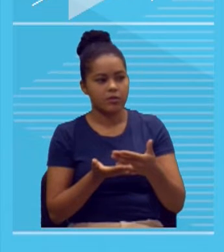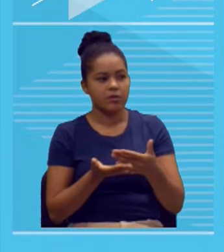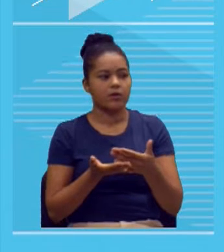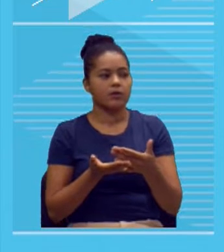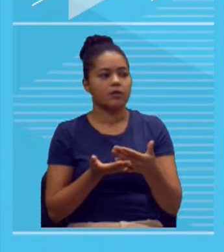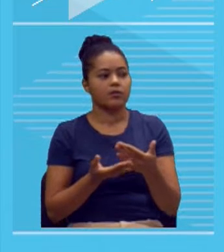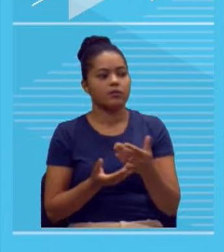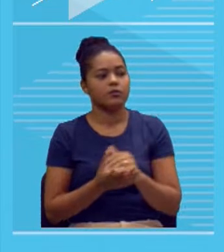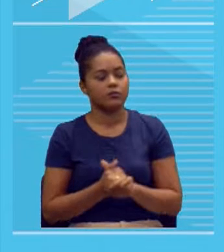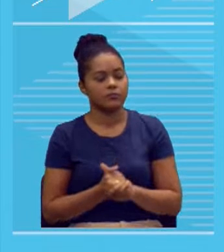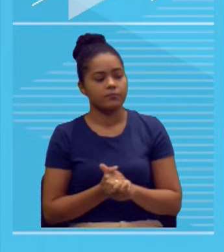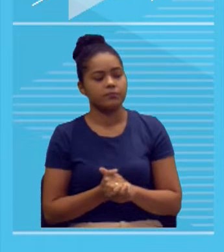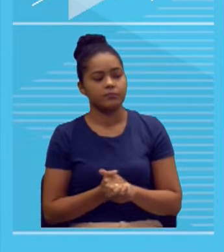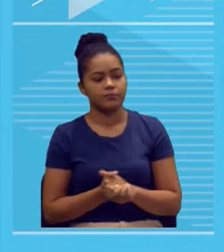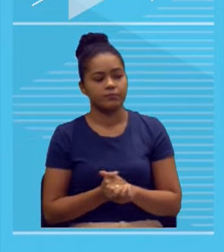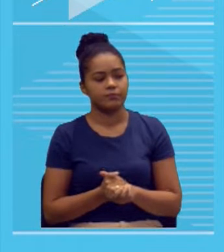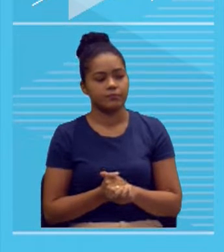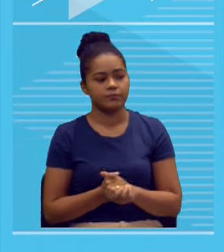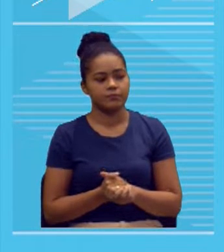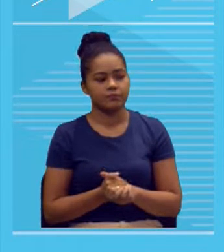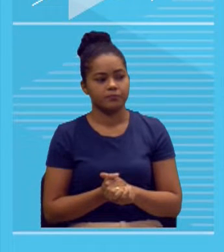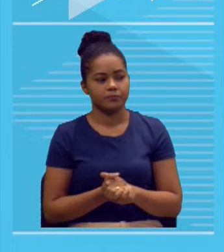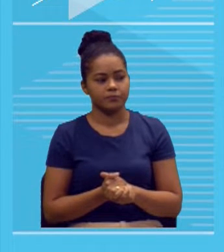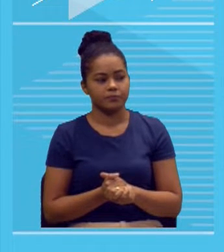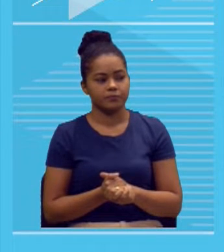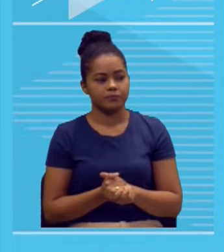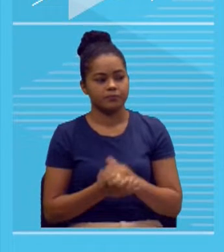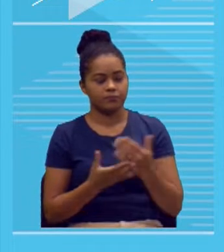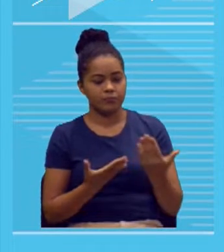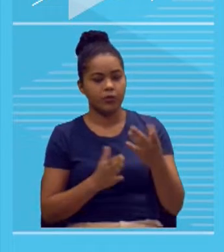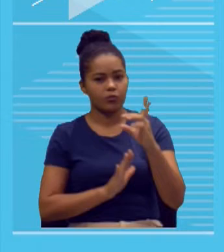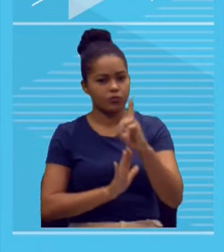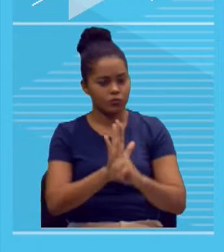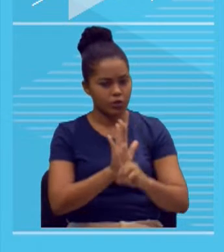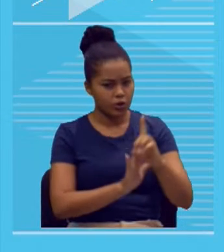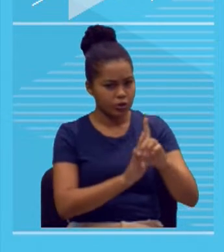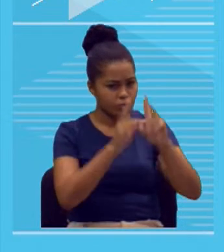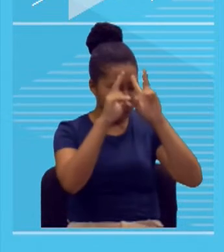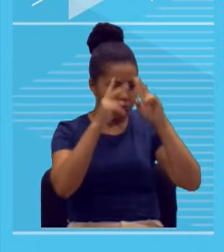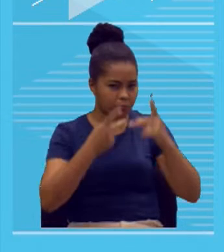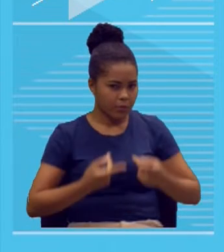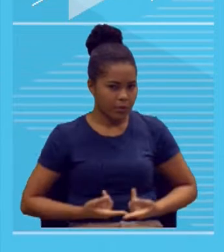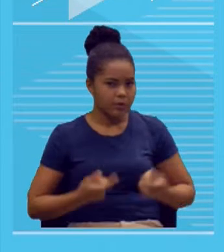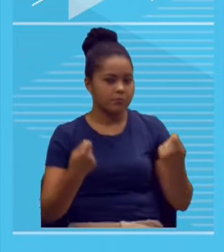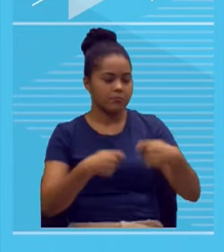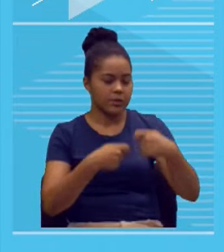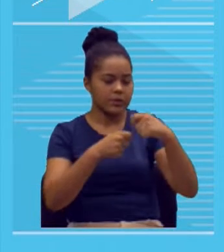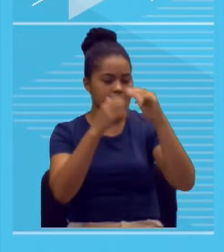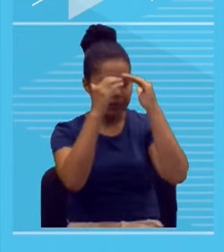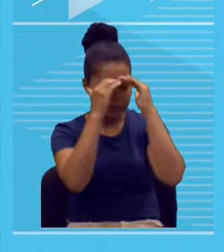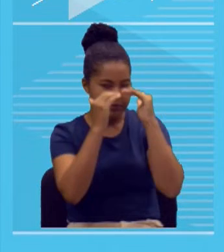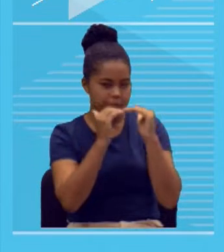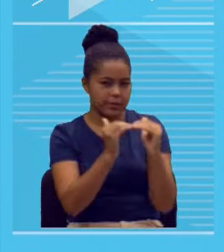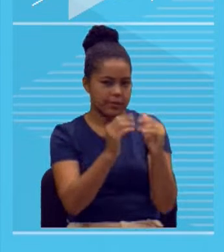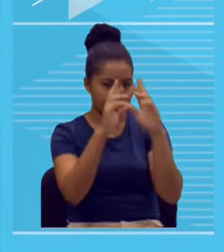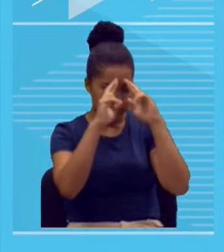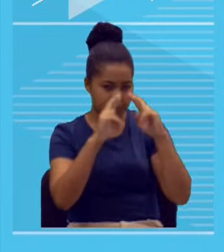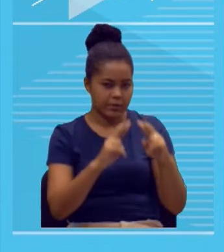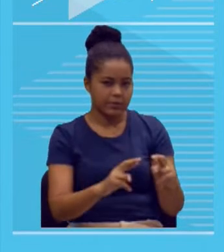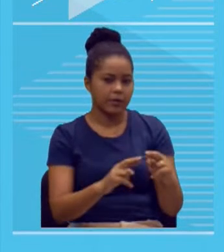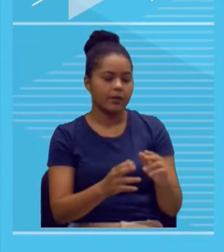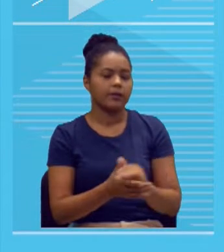cinemas no Brasil, tá? Então, é isso. Respeitar os direitos humanos, apresentar-se completa,